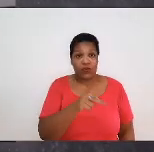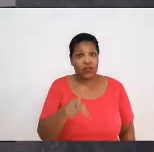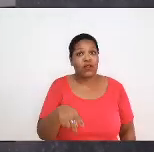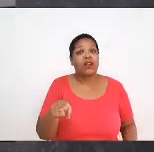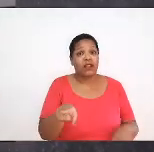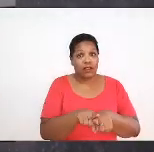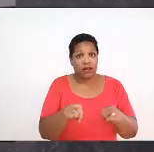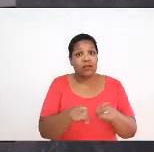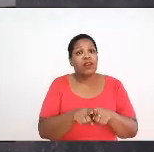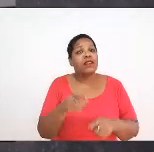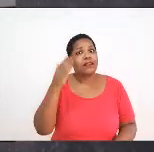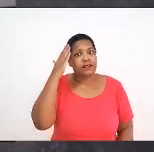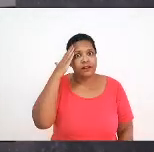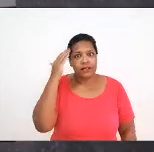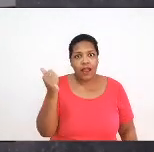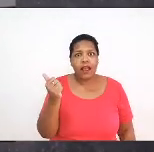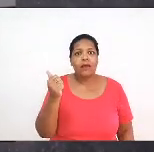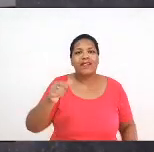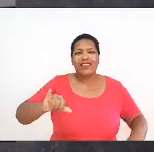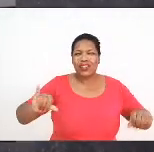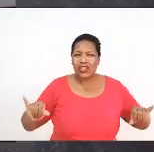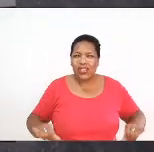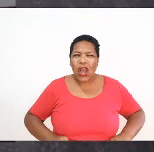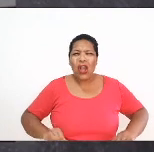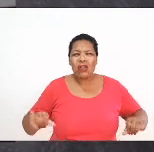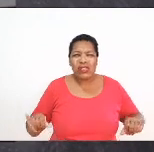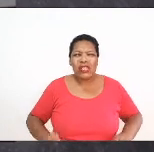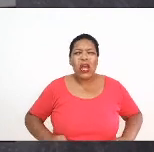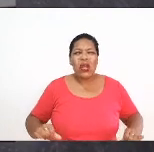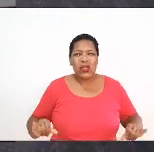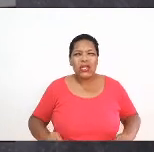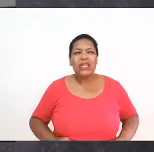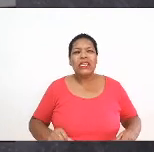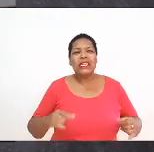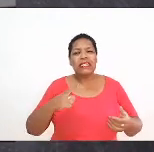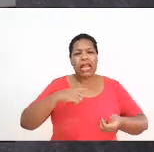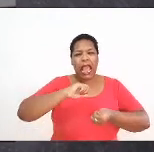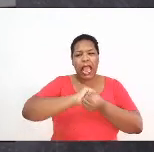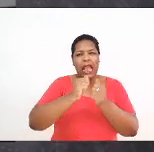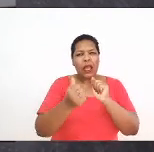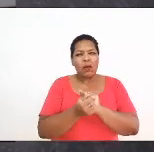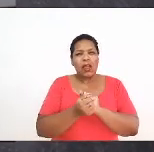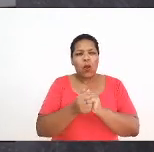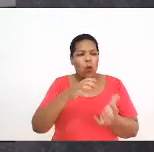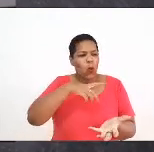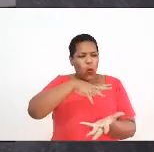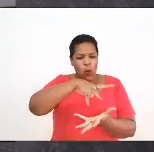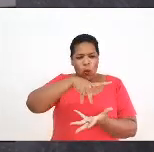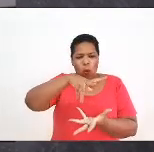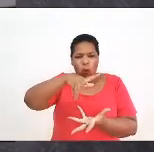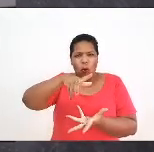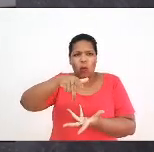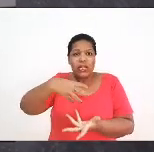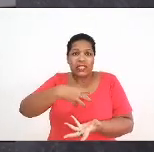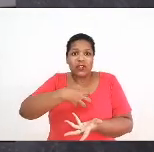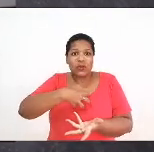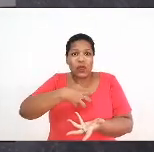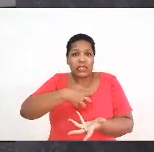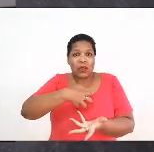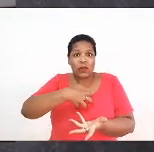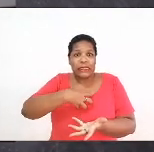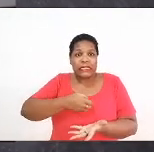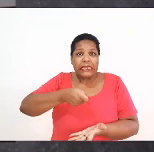sofrendo por toda essa adaptação que o mundo impôs, que essa situação toda impôs a todos nós,